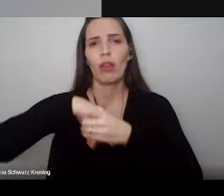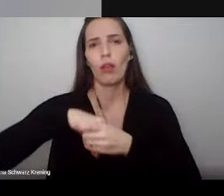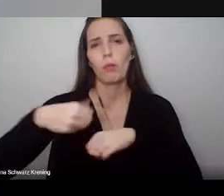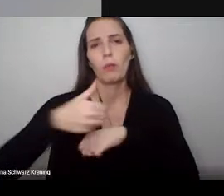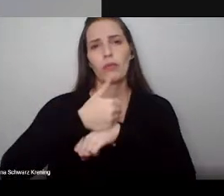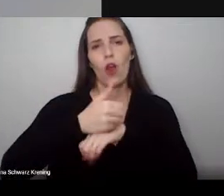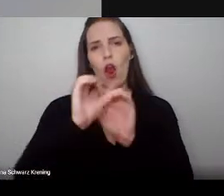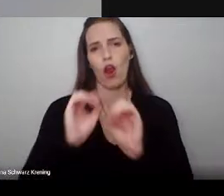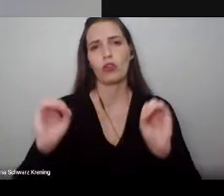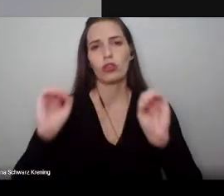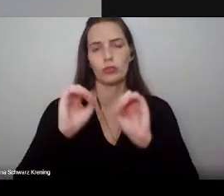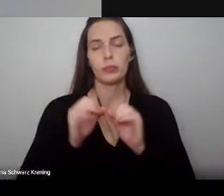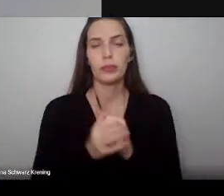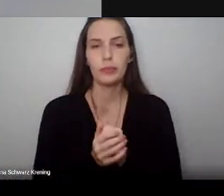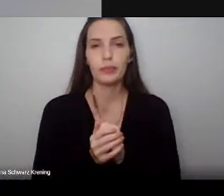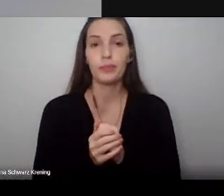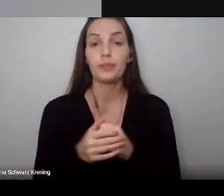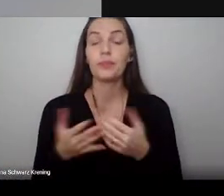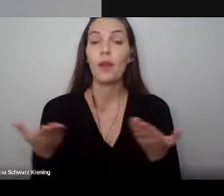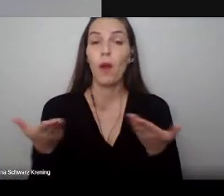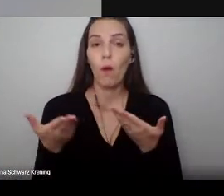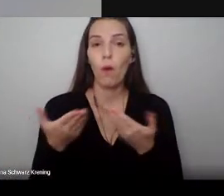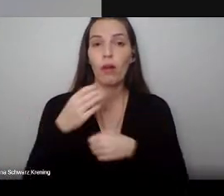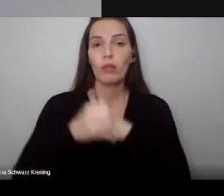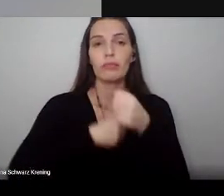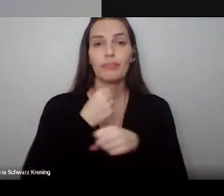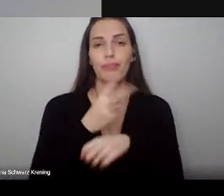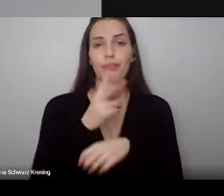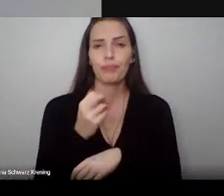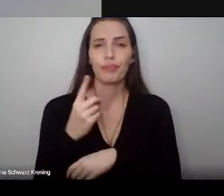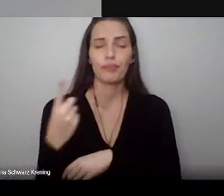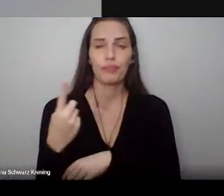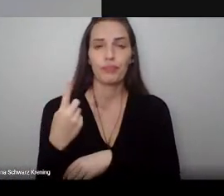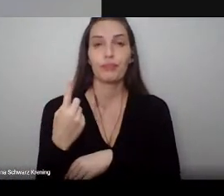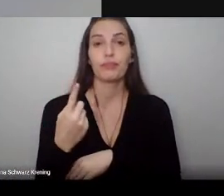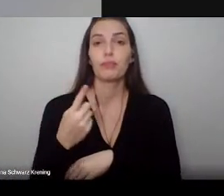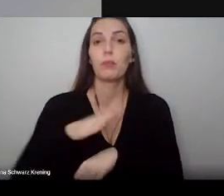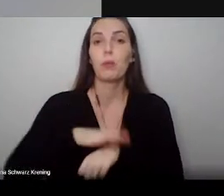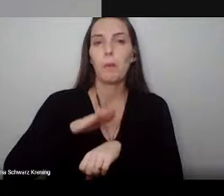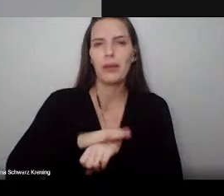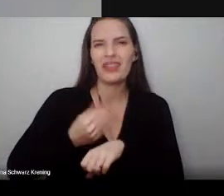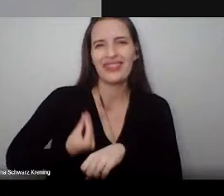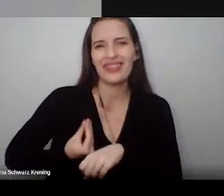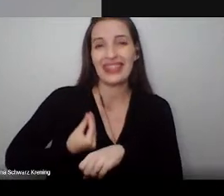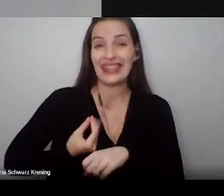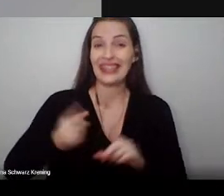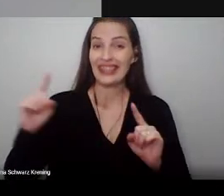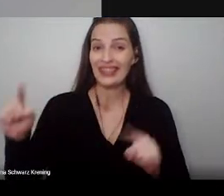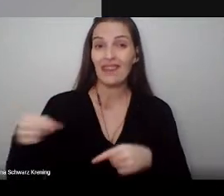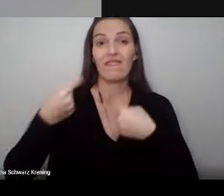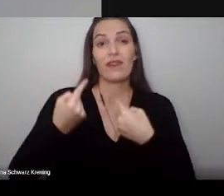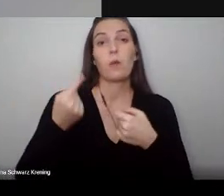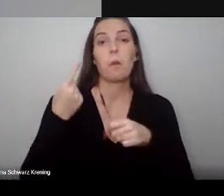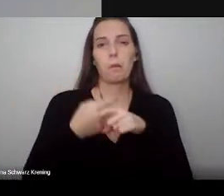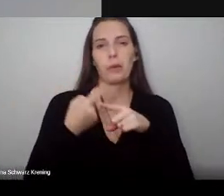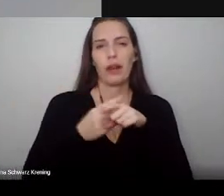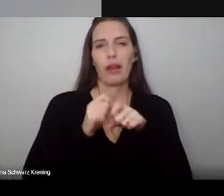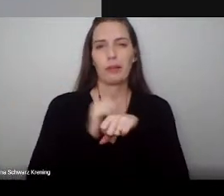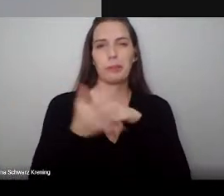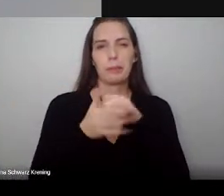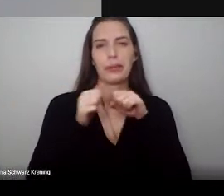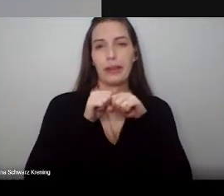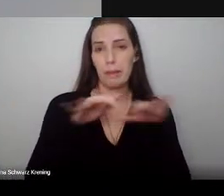2021, em que ainda vivenciamos essa situação desafiadora da pandemia, o papel do biomédico é essencial,